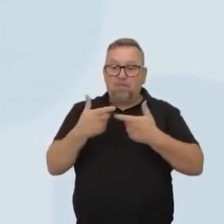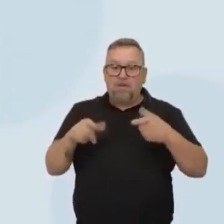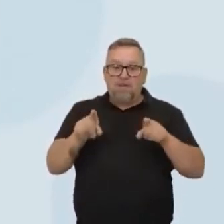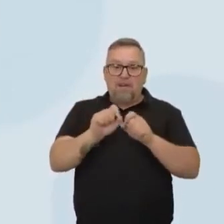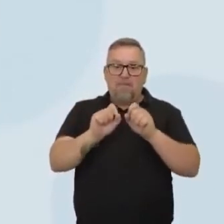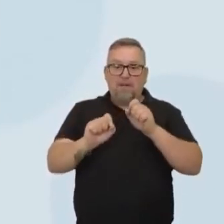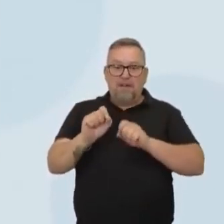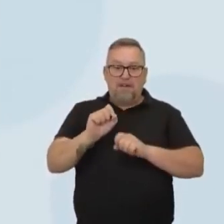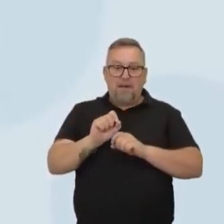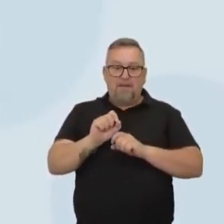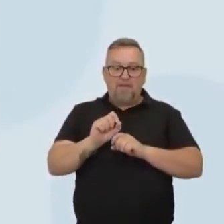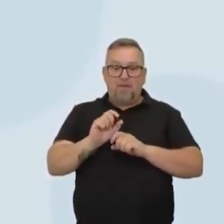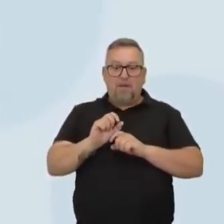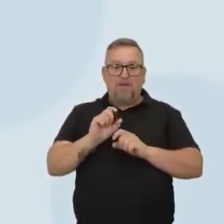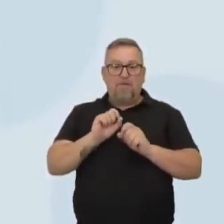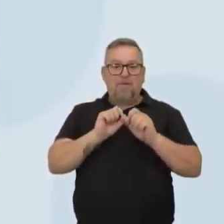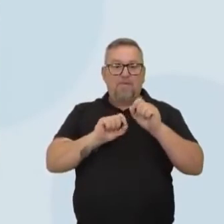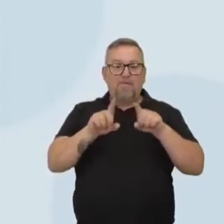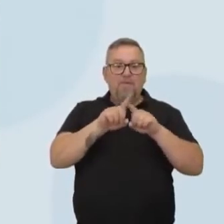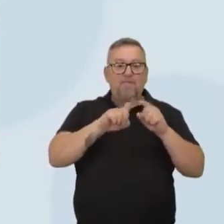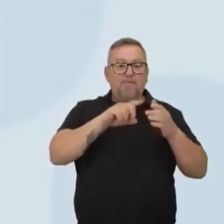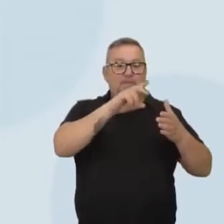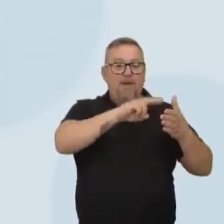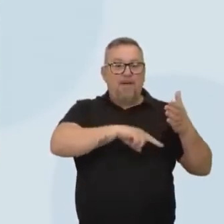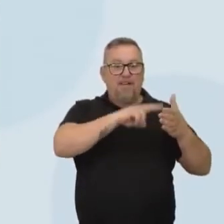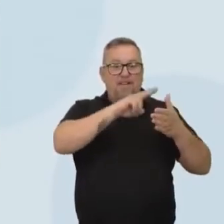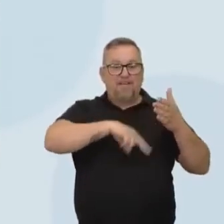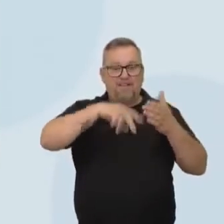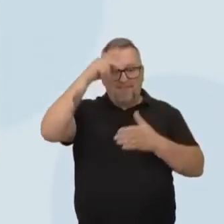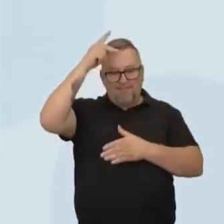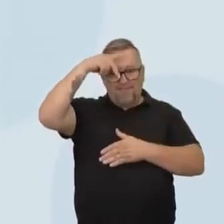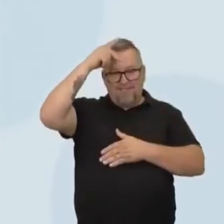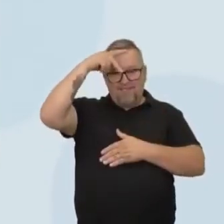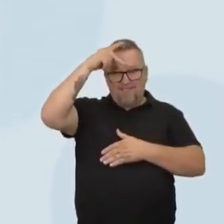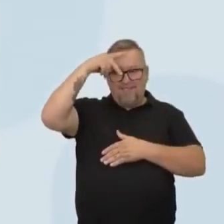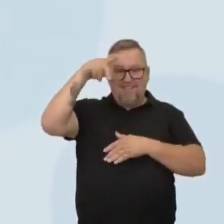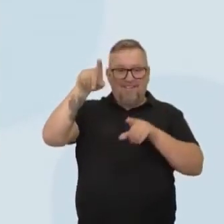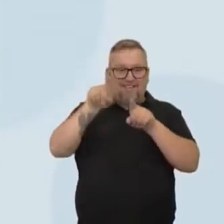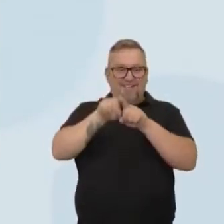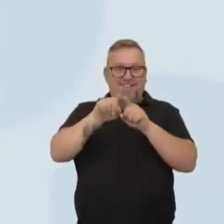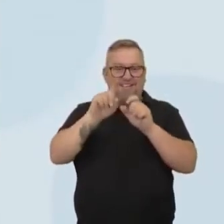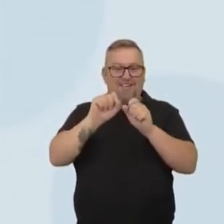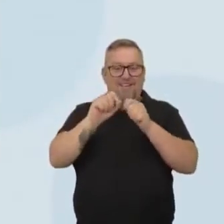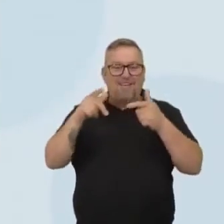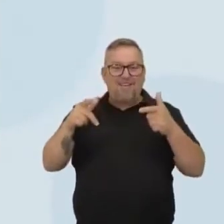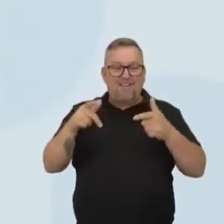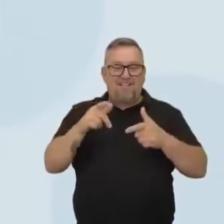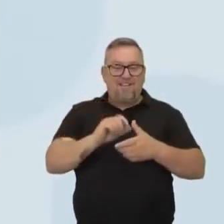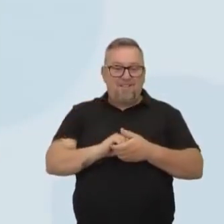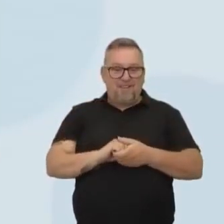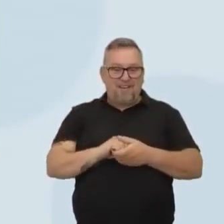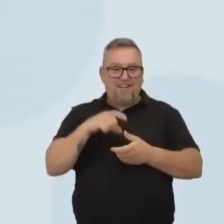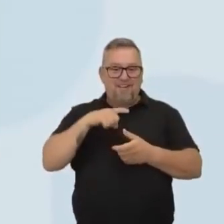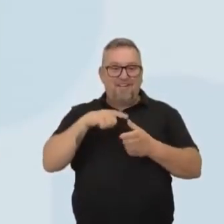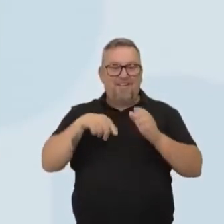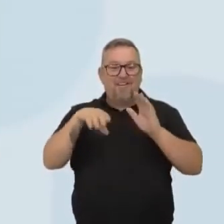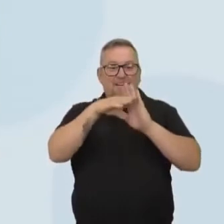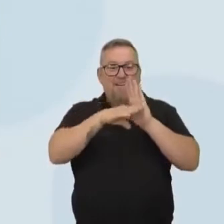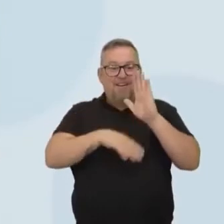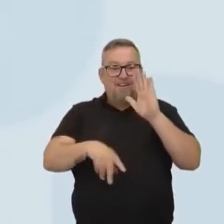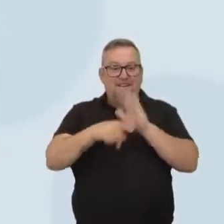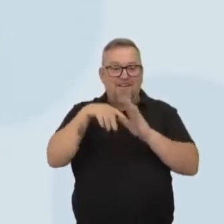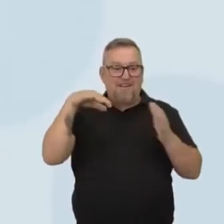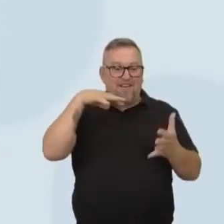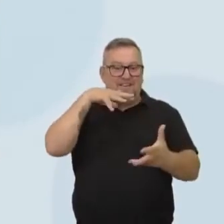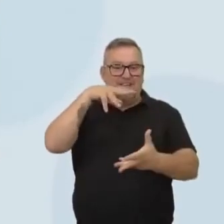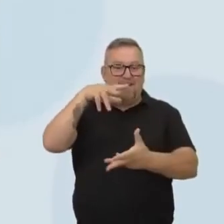legenda aqui, Tendo aí o Peru, né? Como maiores produtores aí, pesqueiros do planeta